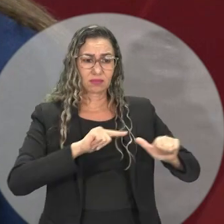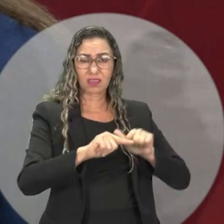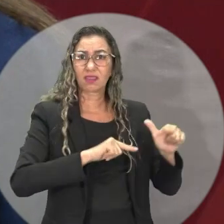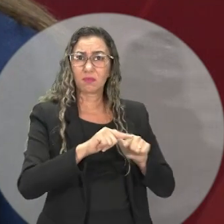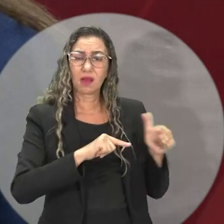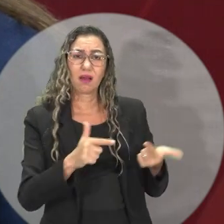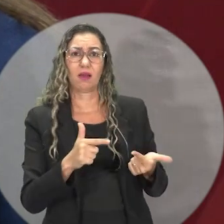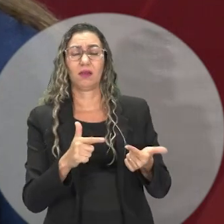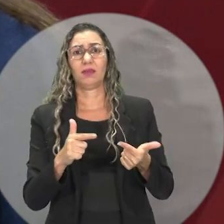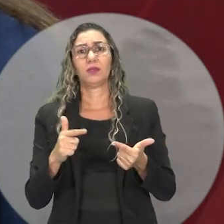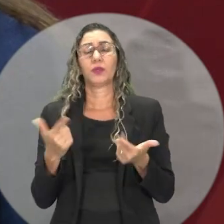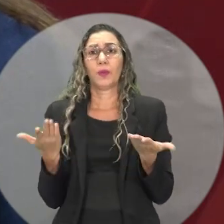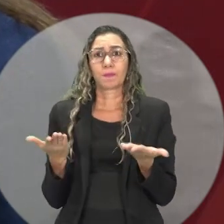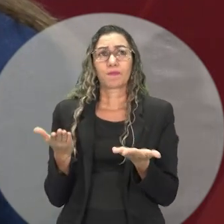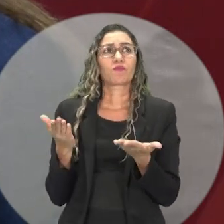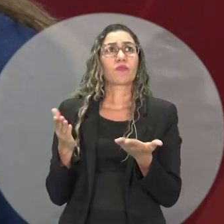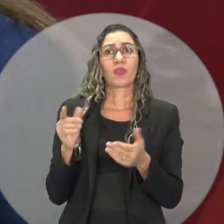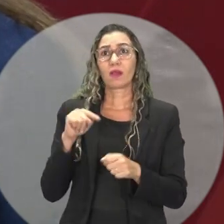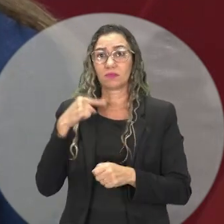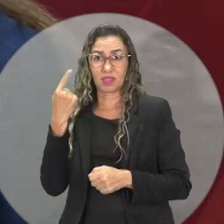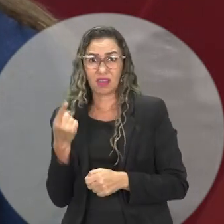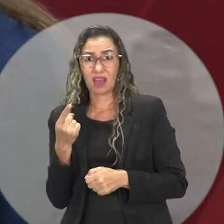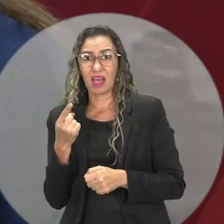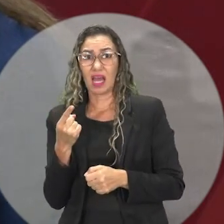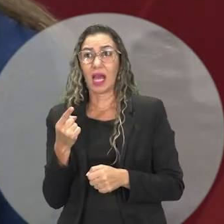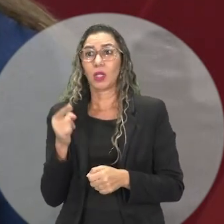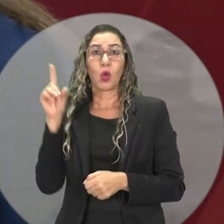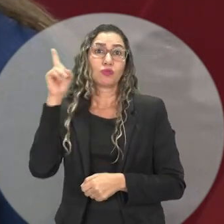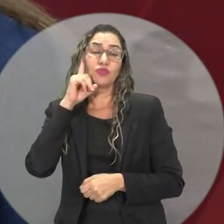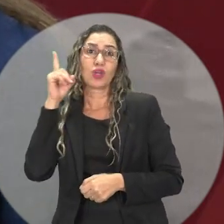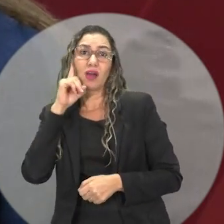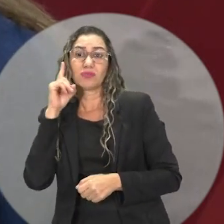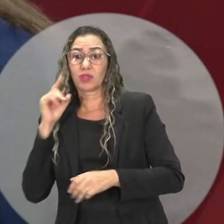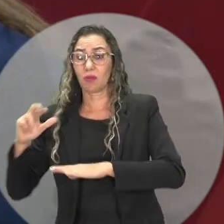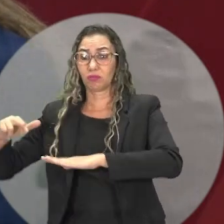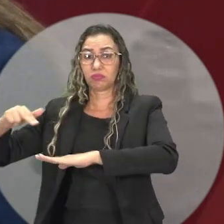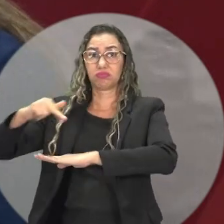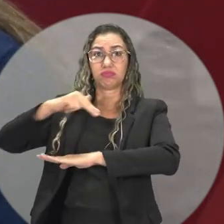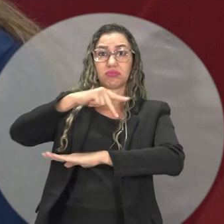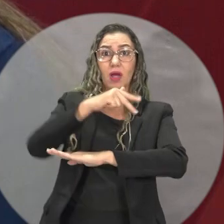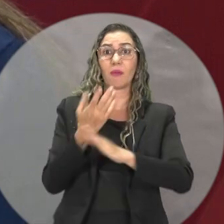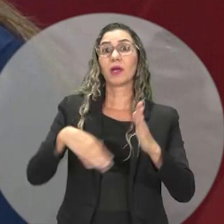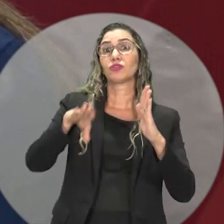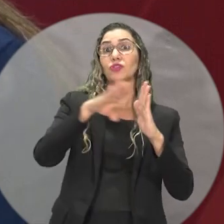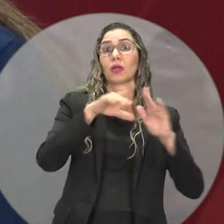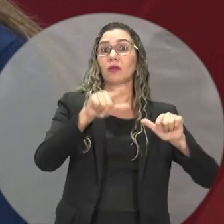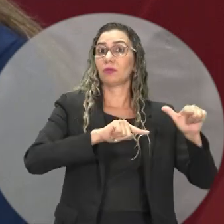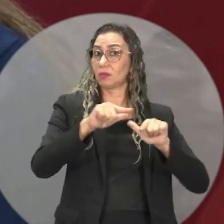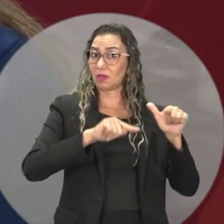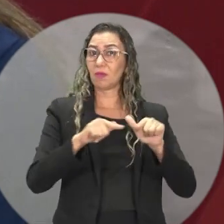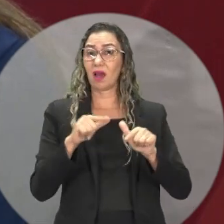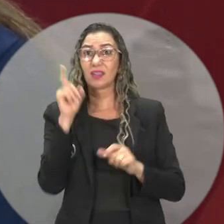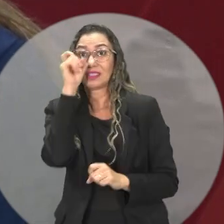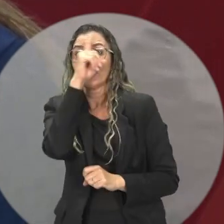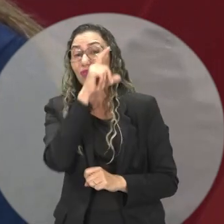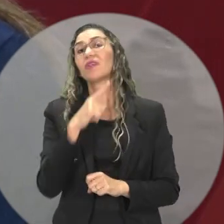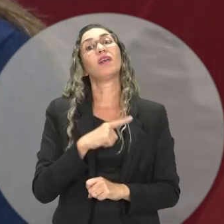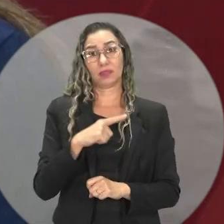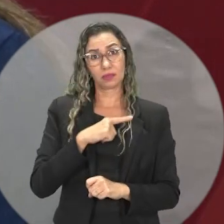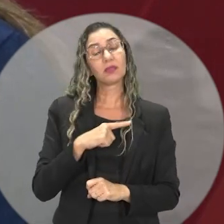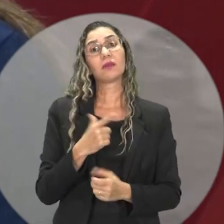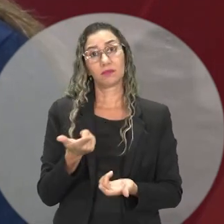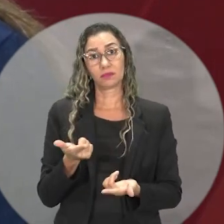trabalho, seja no transcorrer para chegar ao nosso trabalho, essas dificuldades existem.